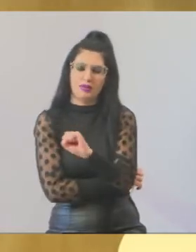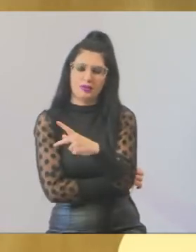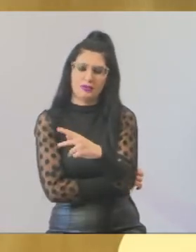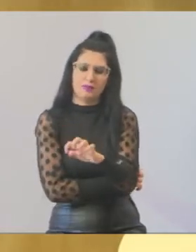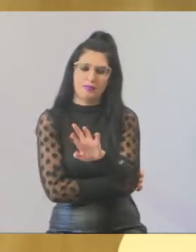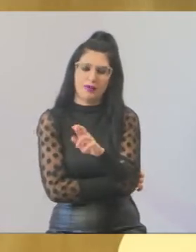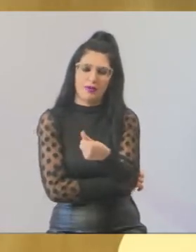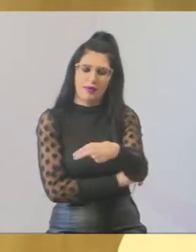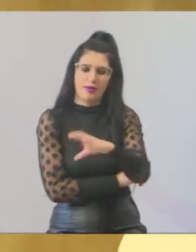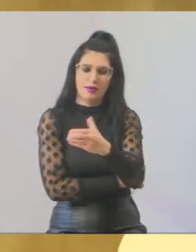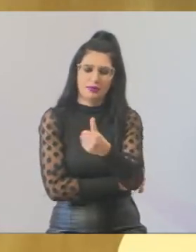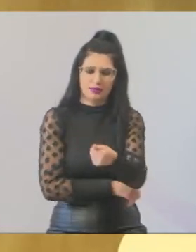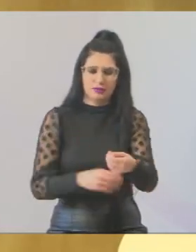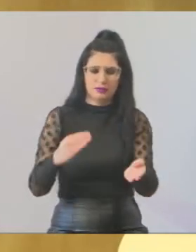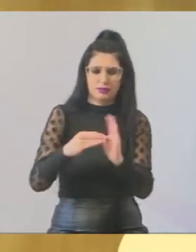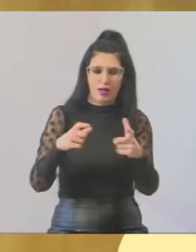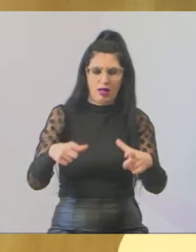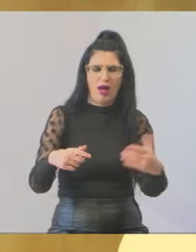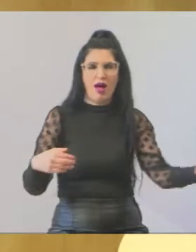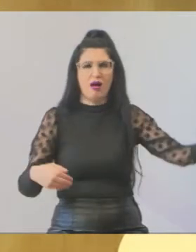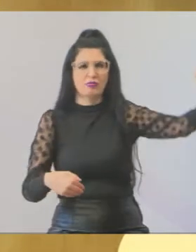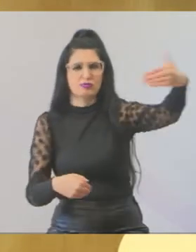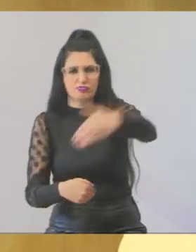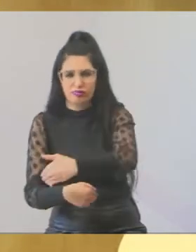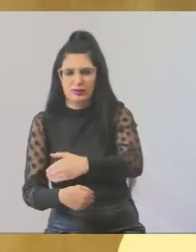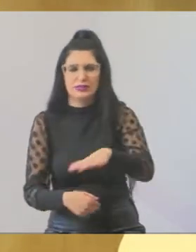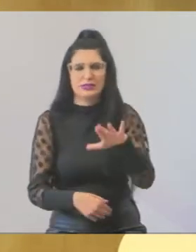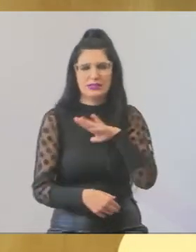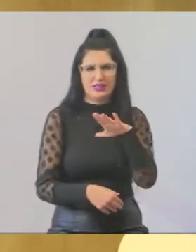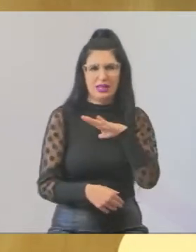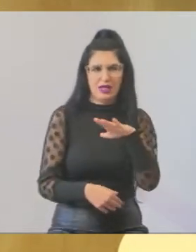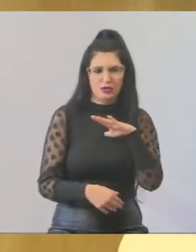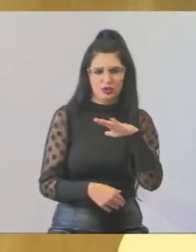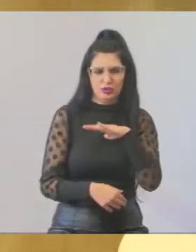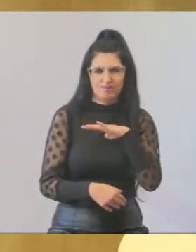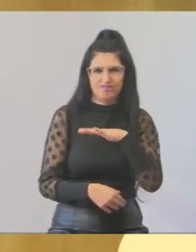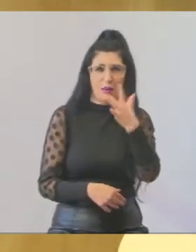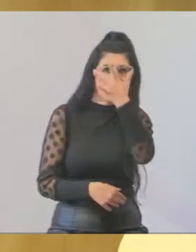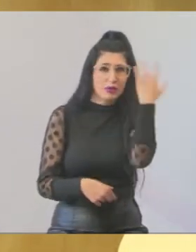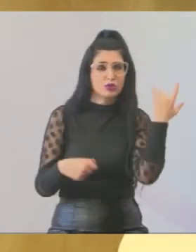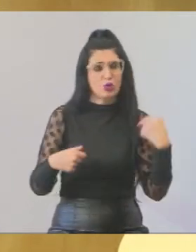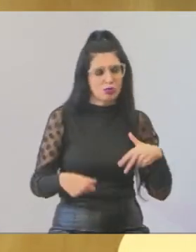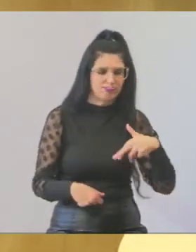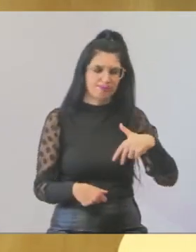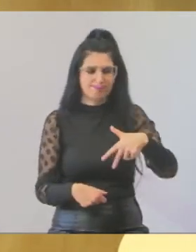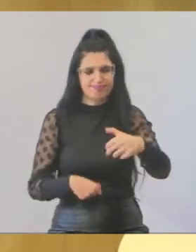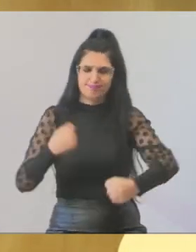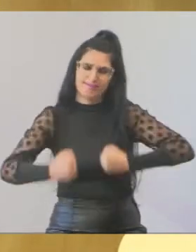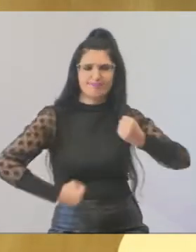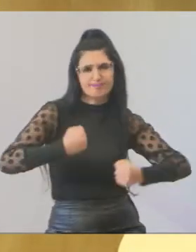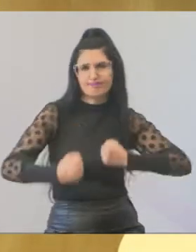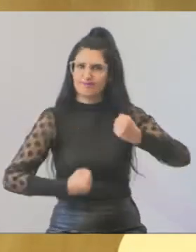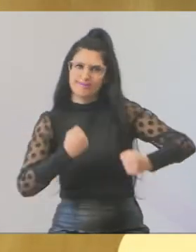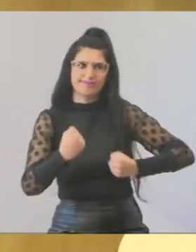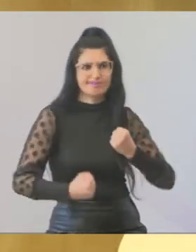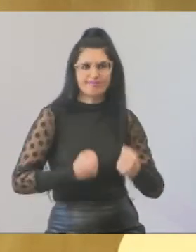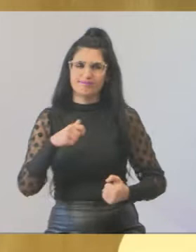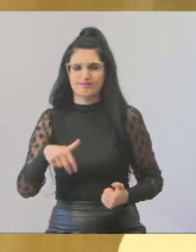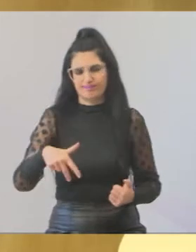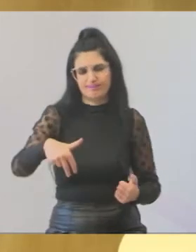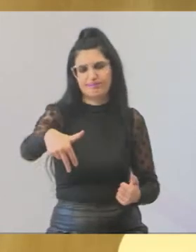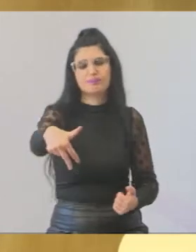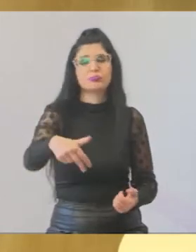porque muitos moradores daquela região ali usam ali para fazer a sua caminhada. E dali da entradinha do